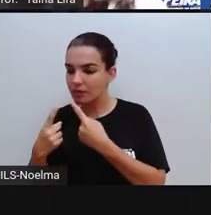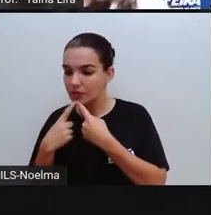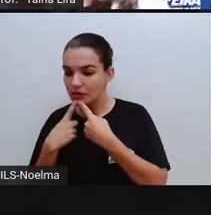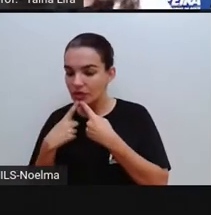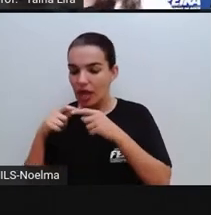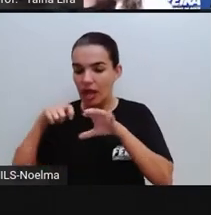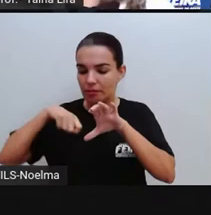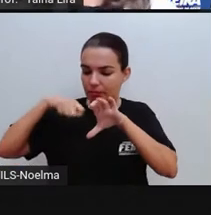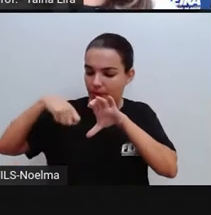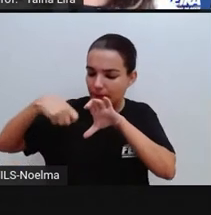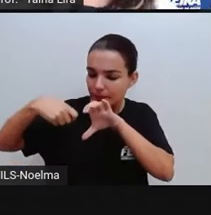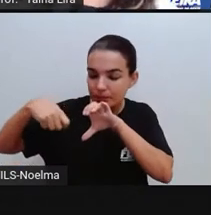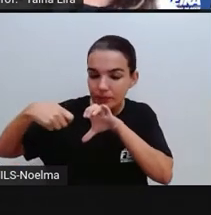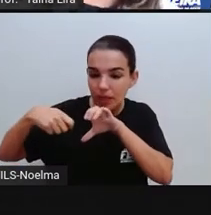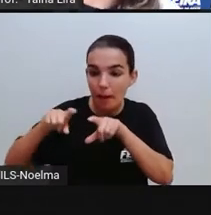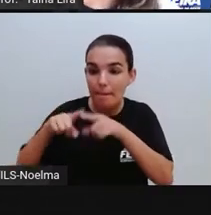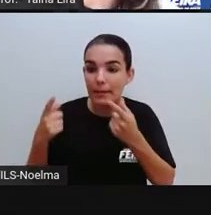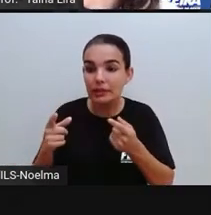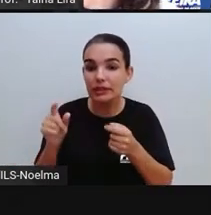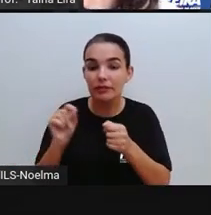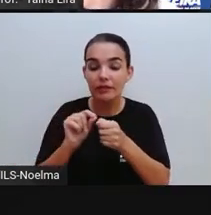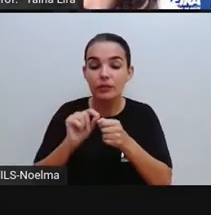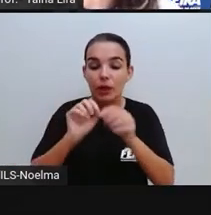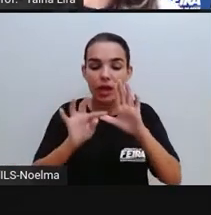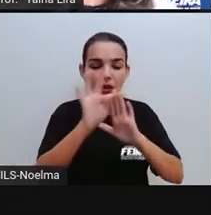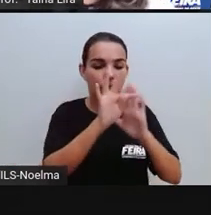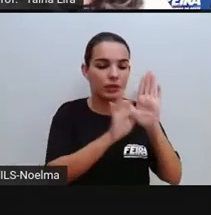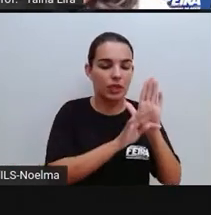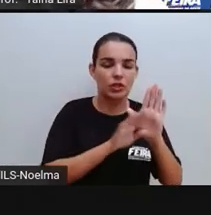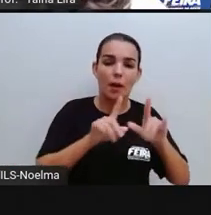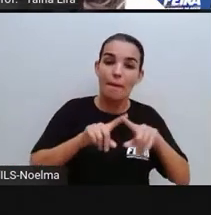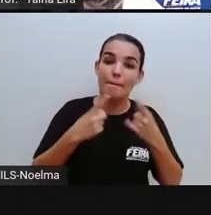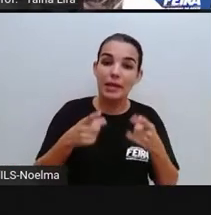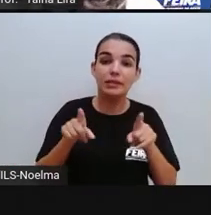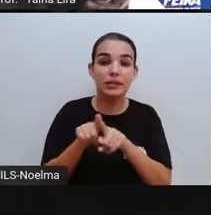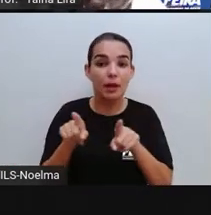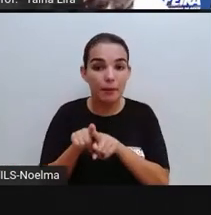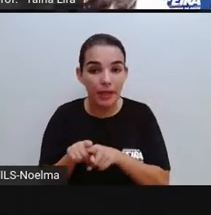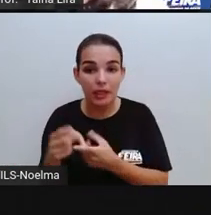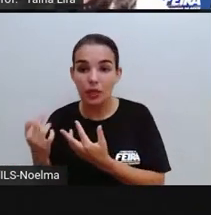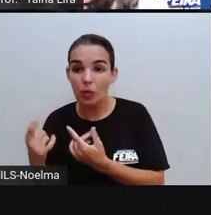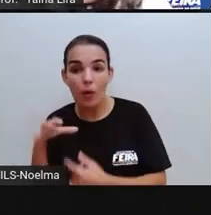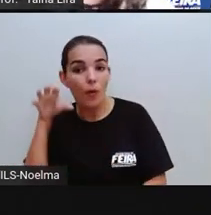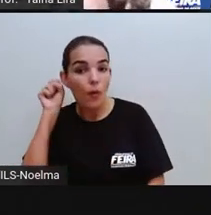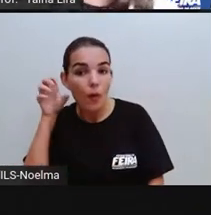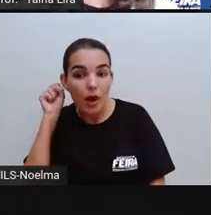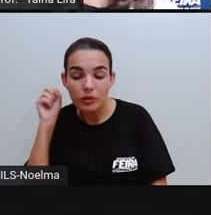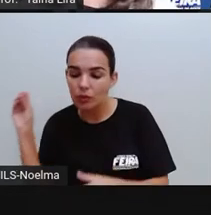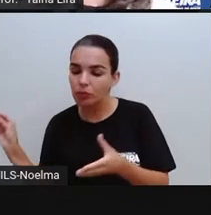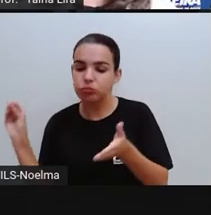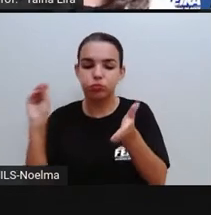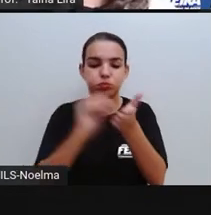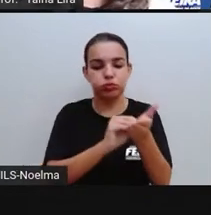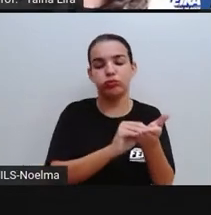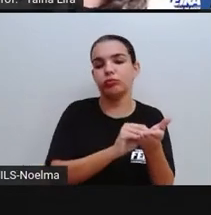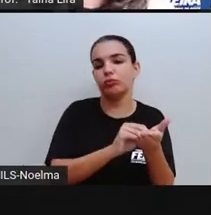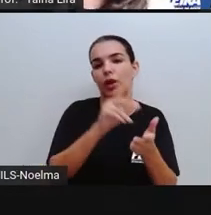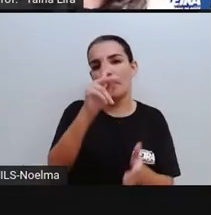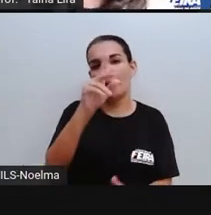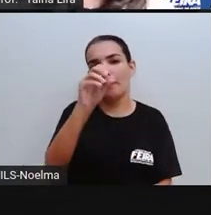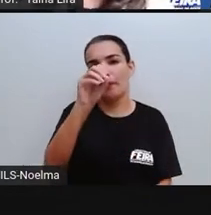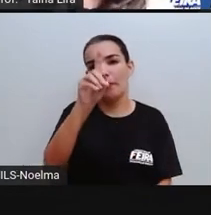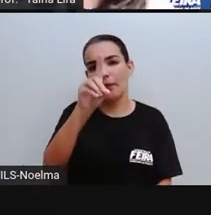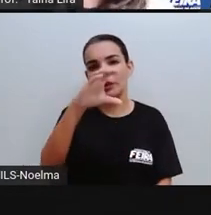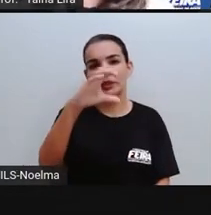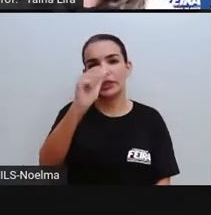aquela entrevista e depois transformou em texto e colocou ali. Mas pegou também aquele áudio que estava gravado e colocou o podcast ali no